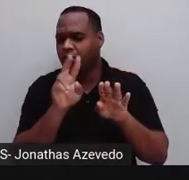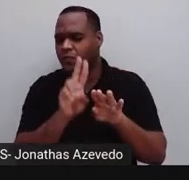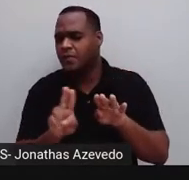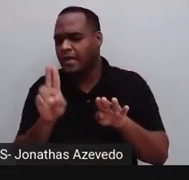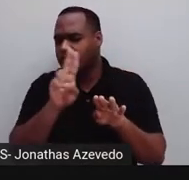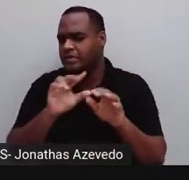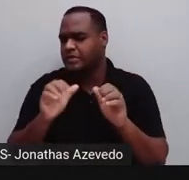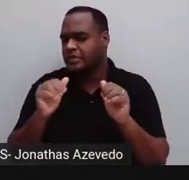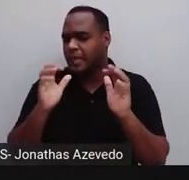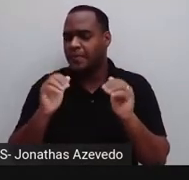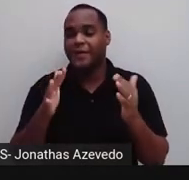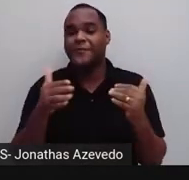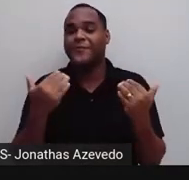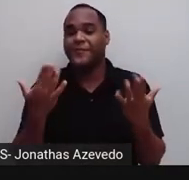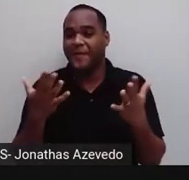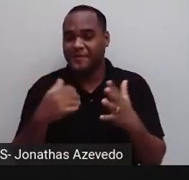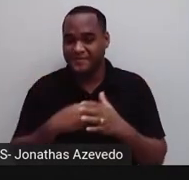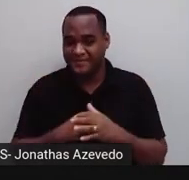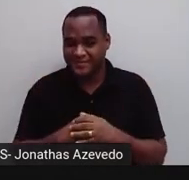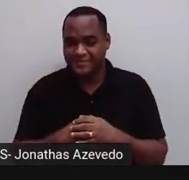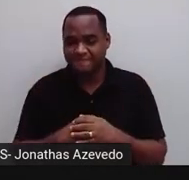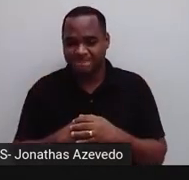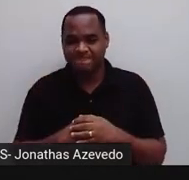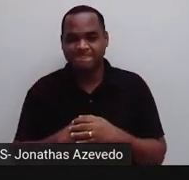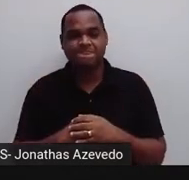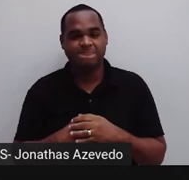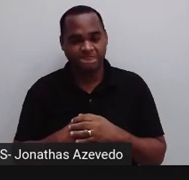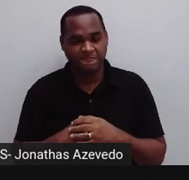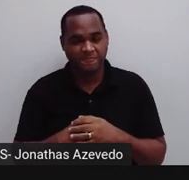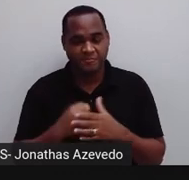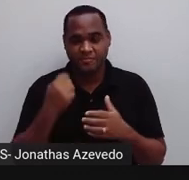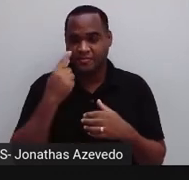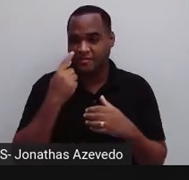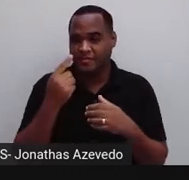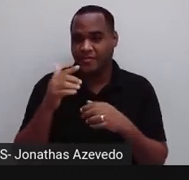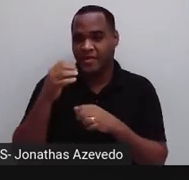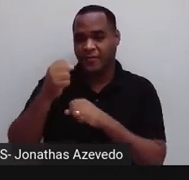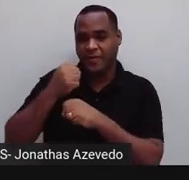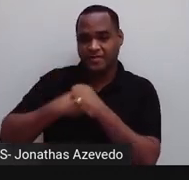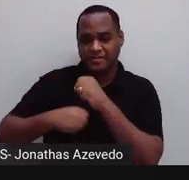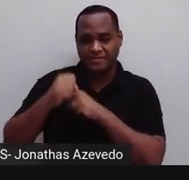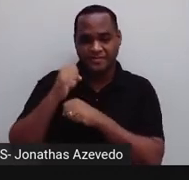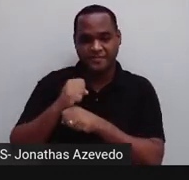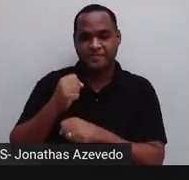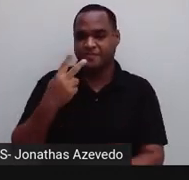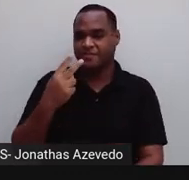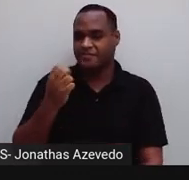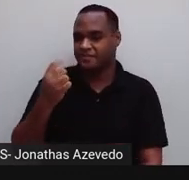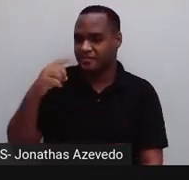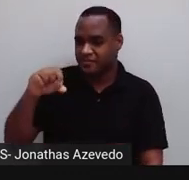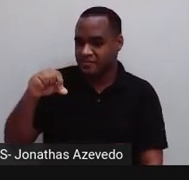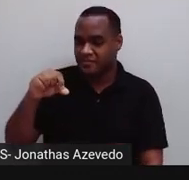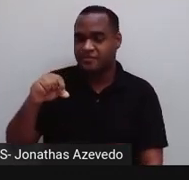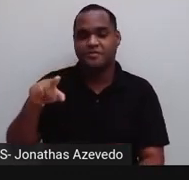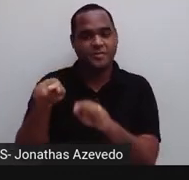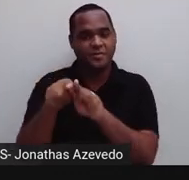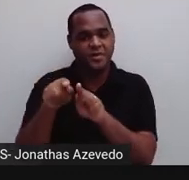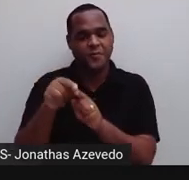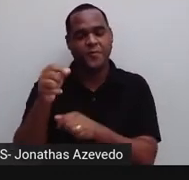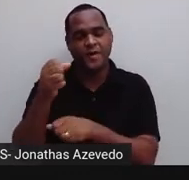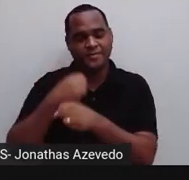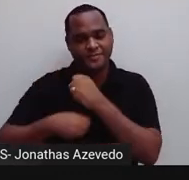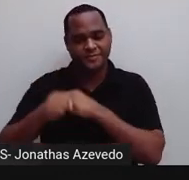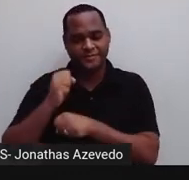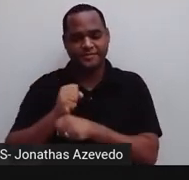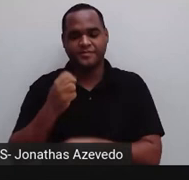Vamos para o gráfico e a gente vê que tanto no ano de 2019 quanto no ano de 2020, o